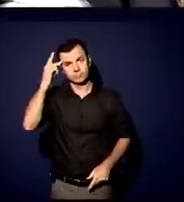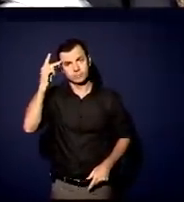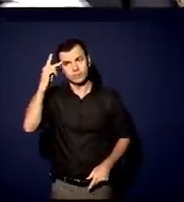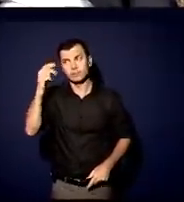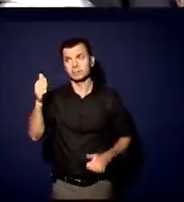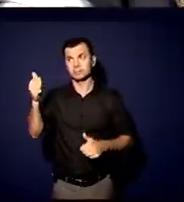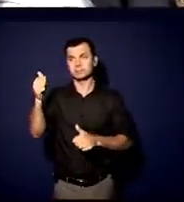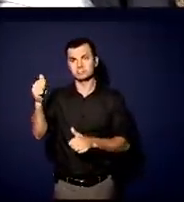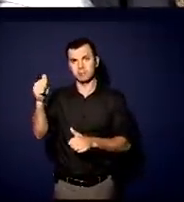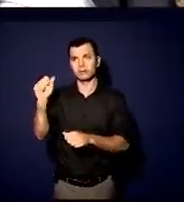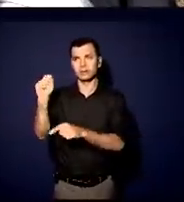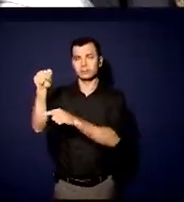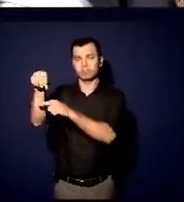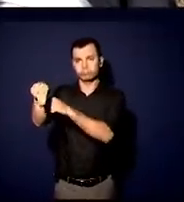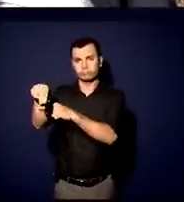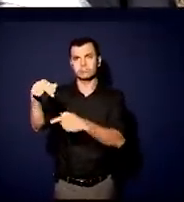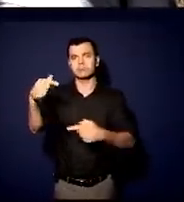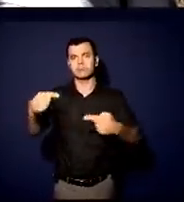entrada na política,